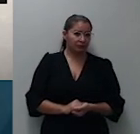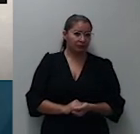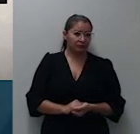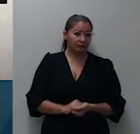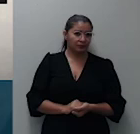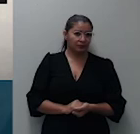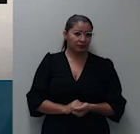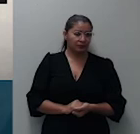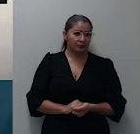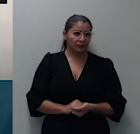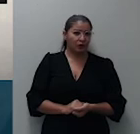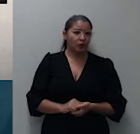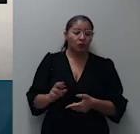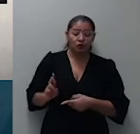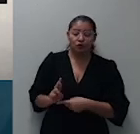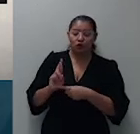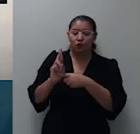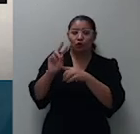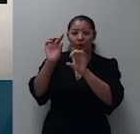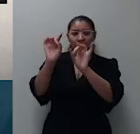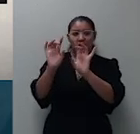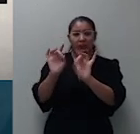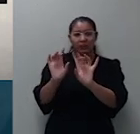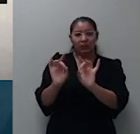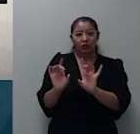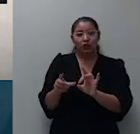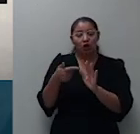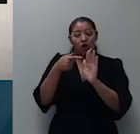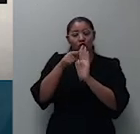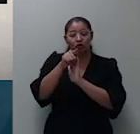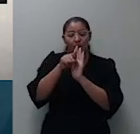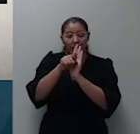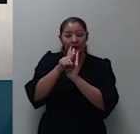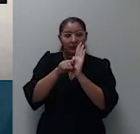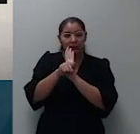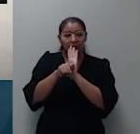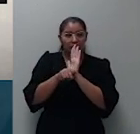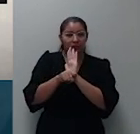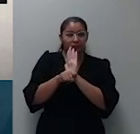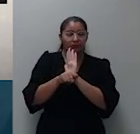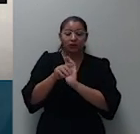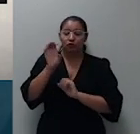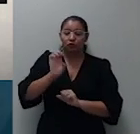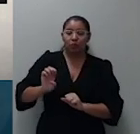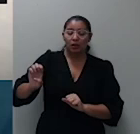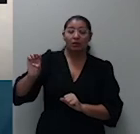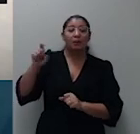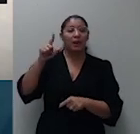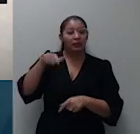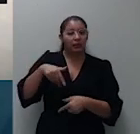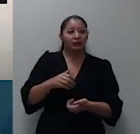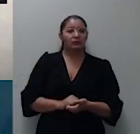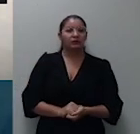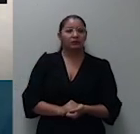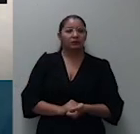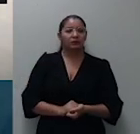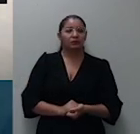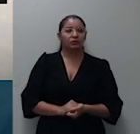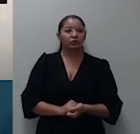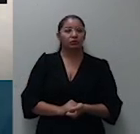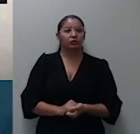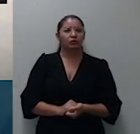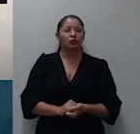especial em que se pretende o reexame de acordo estadual em decorrência do sobrestamento de recurso